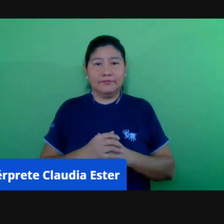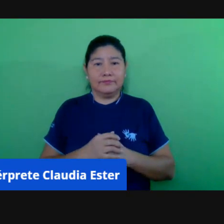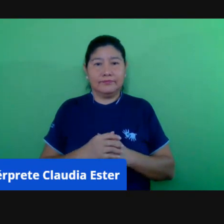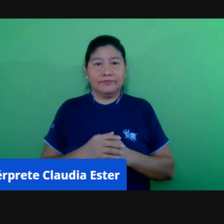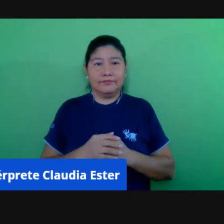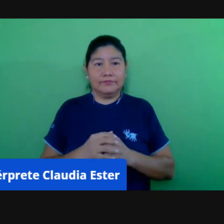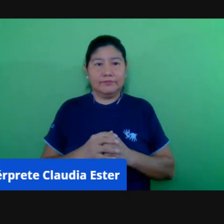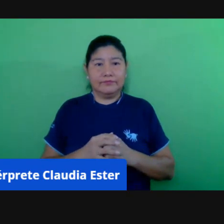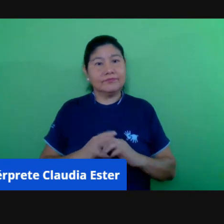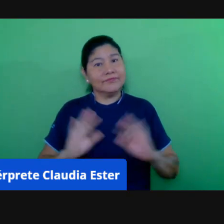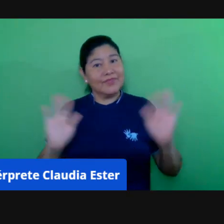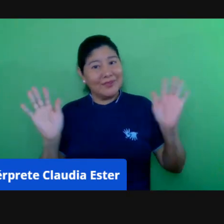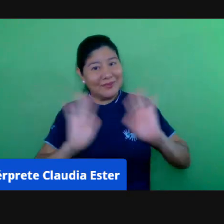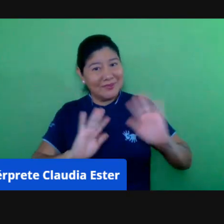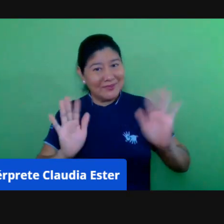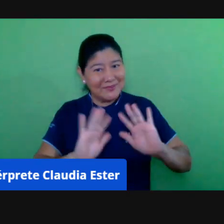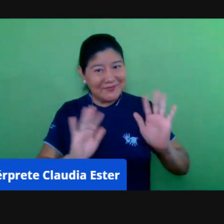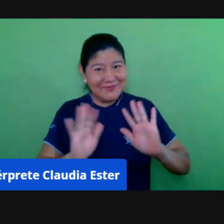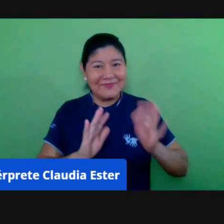Olá,